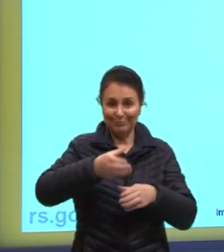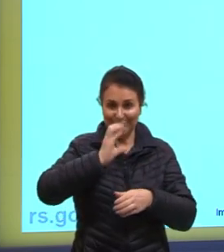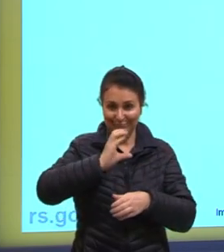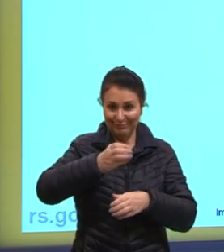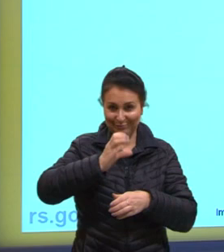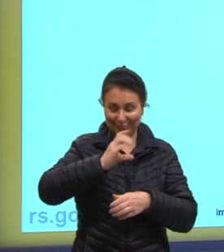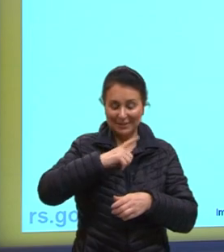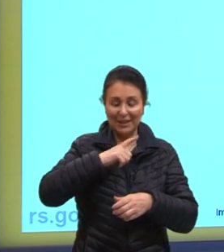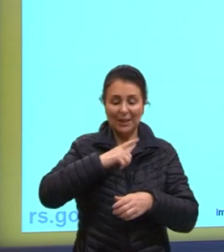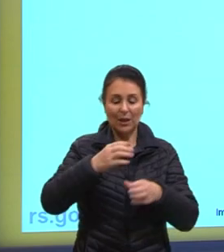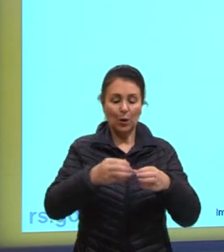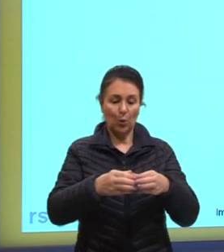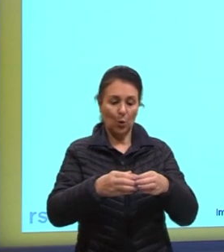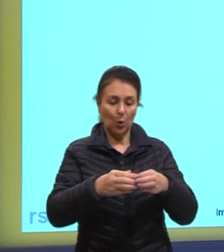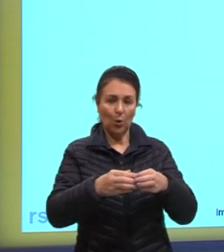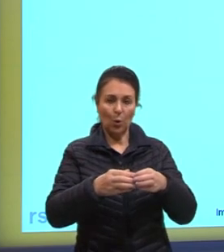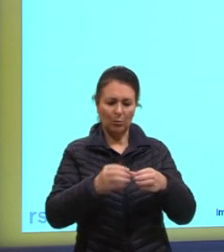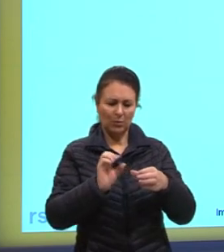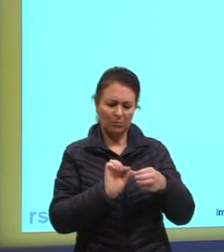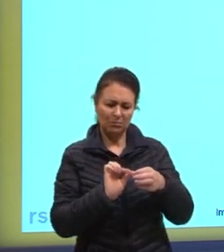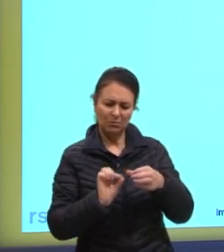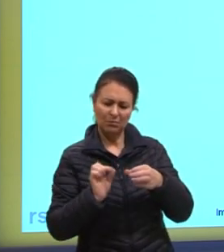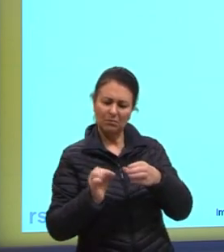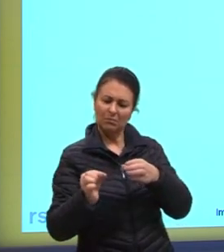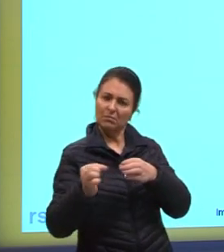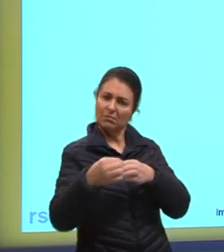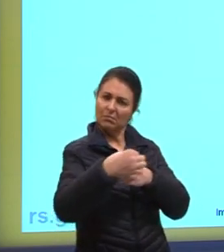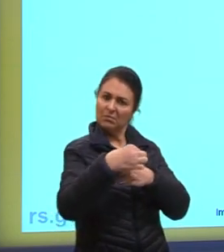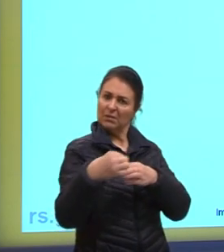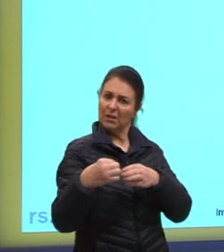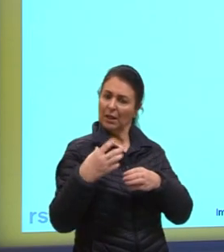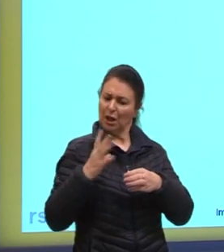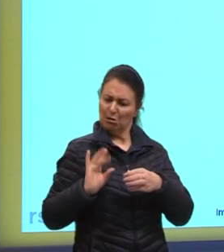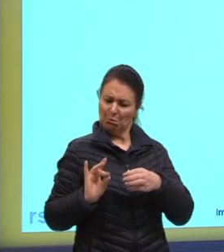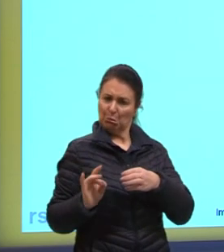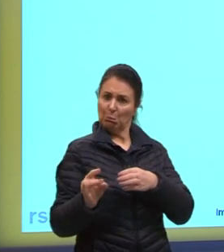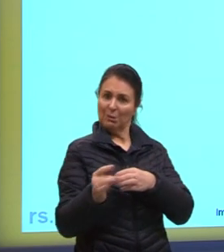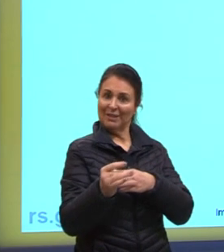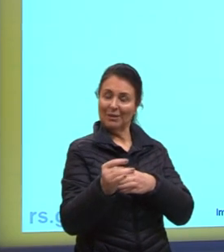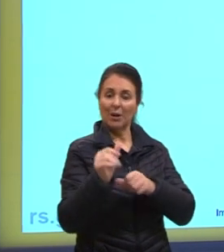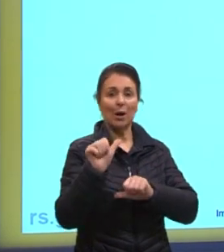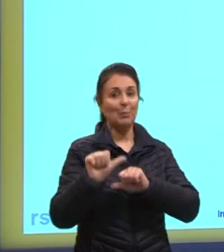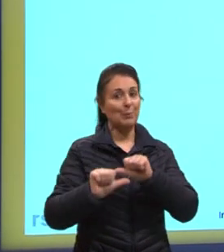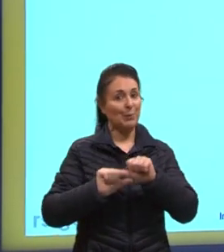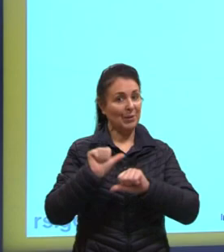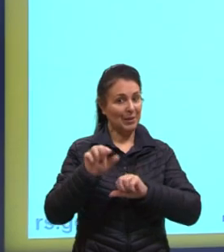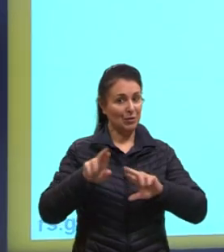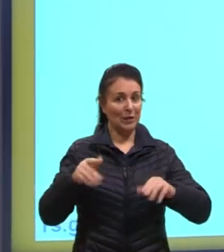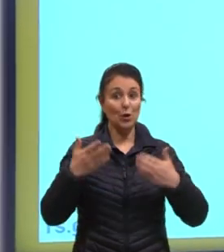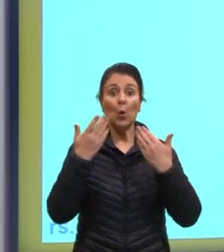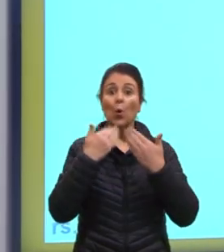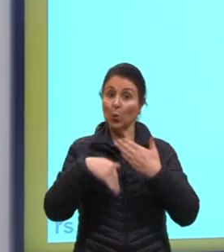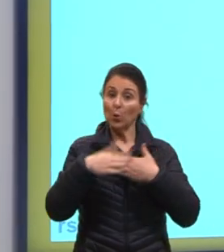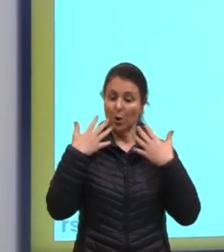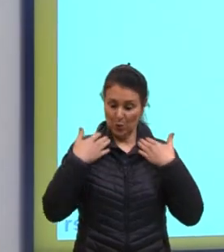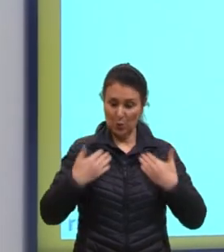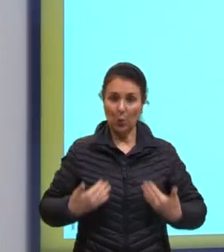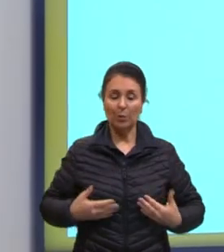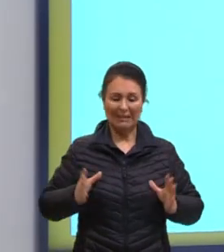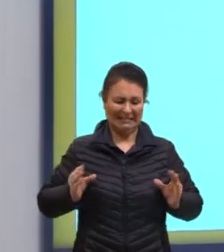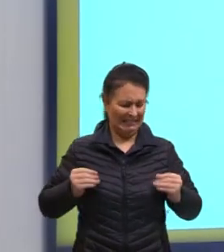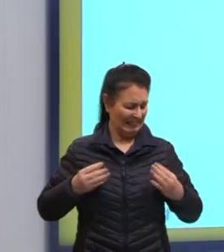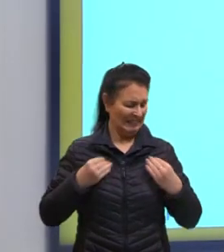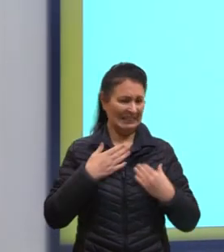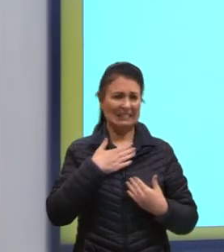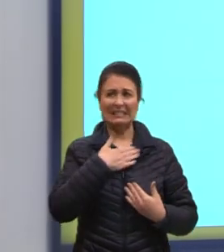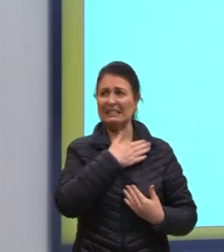costuma falar que esse copo está suando, né? Mas, na verdade, não. São processos diferentes. O nosso suor não é a mesma coisa que está acontecendo aqui.